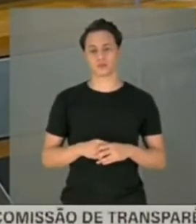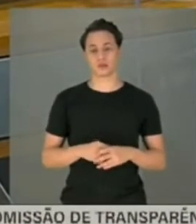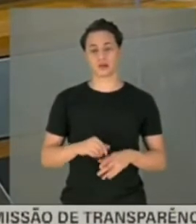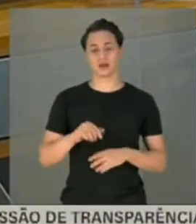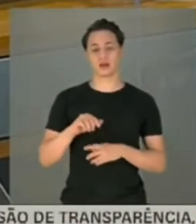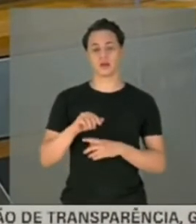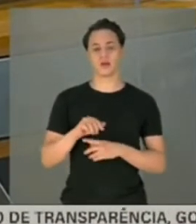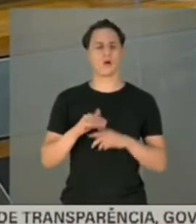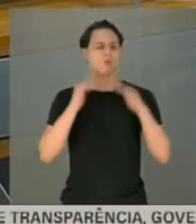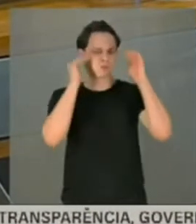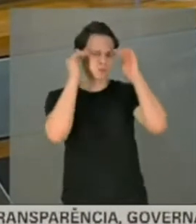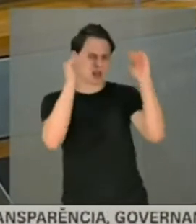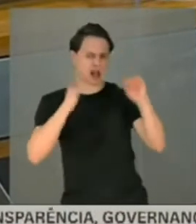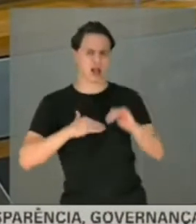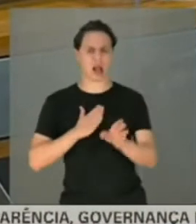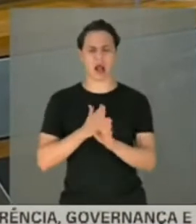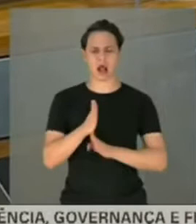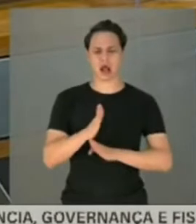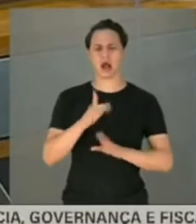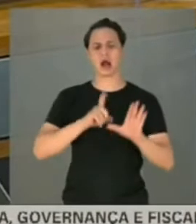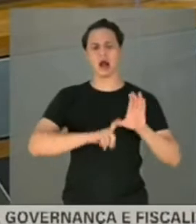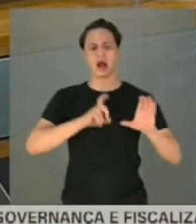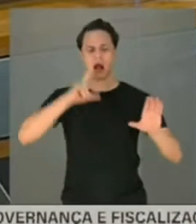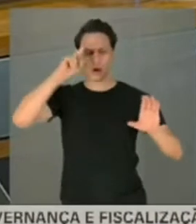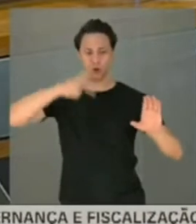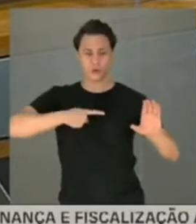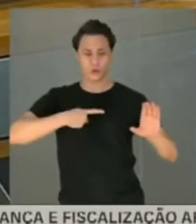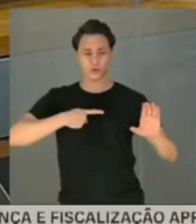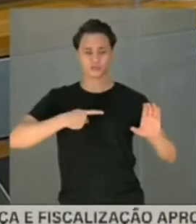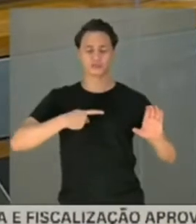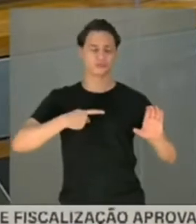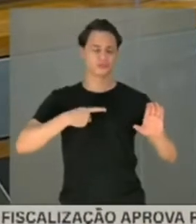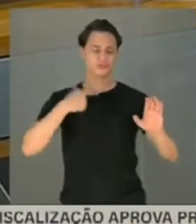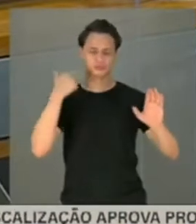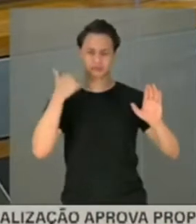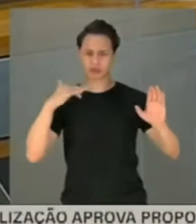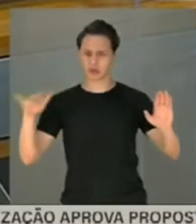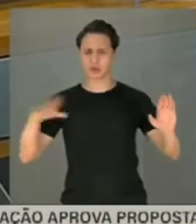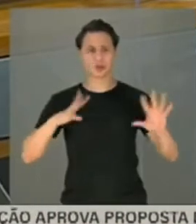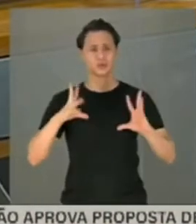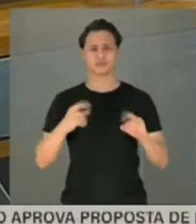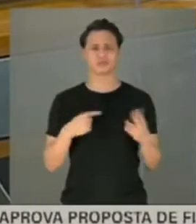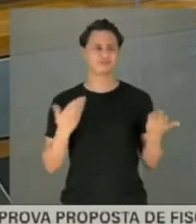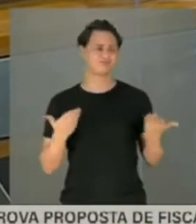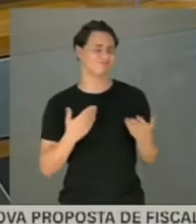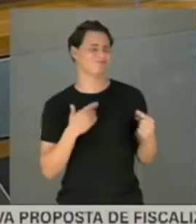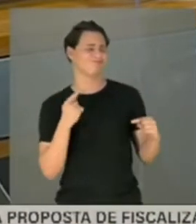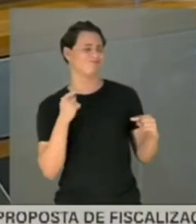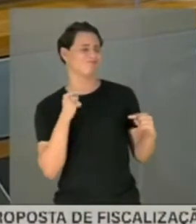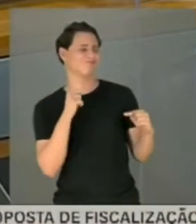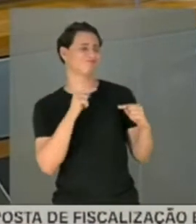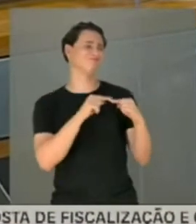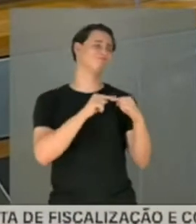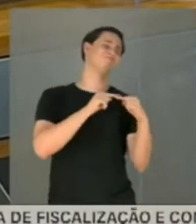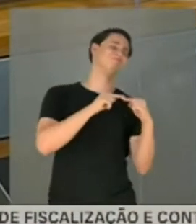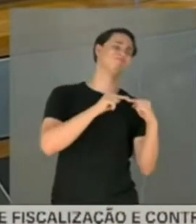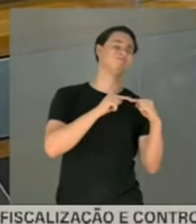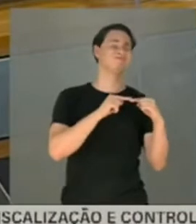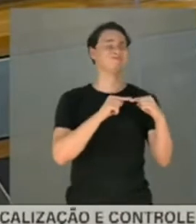lealdade, a autonomia, essas coisas todas aqui estão contestadas, está cheio de